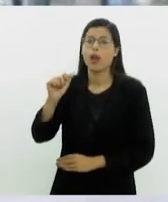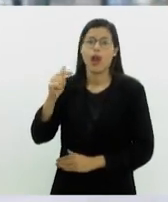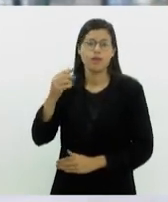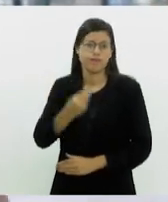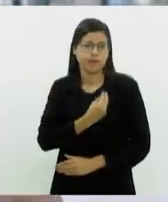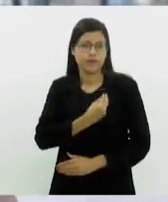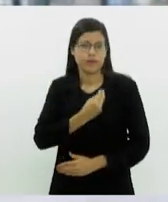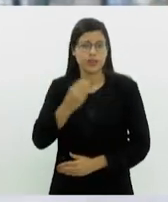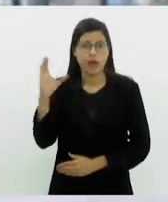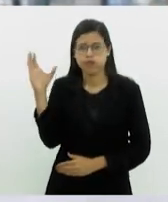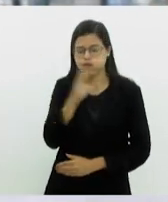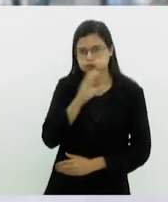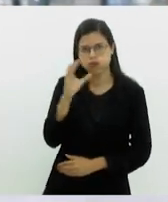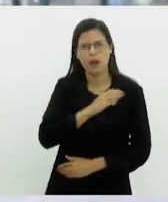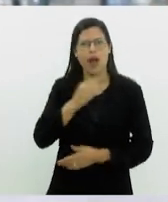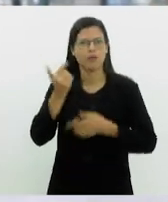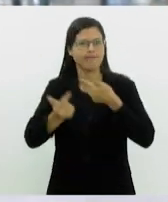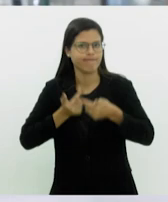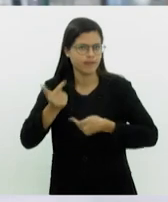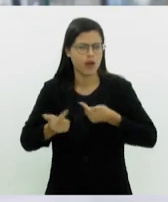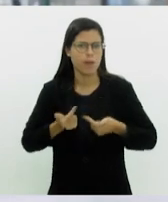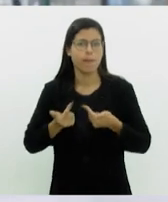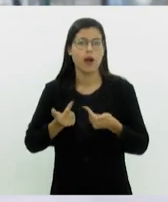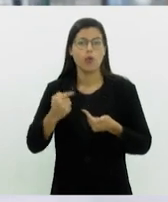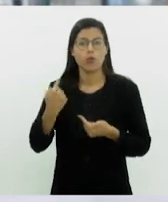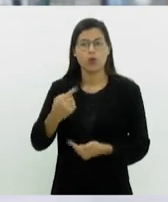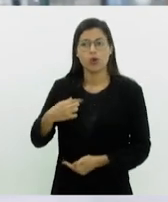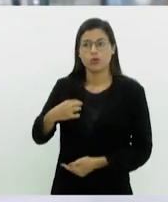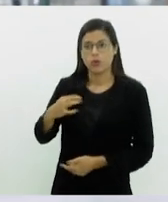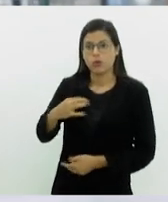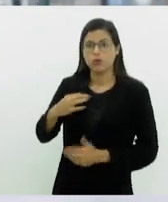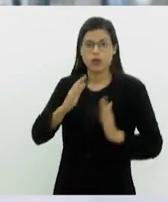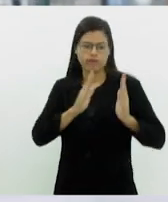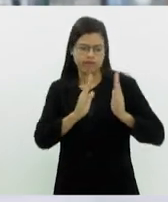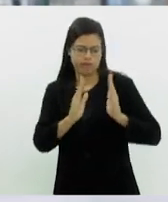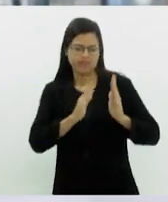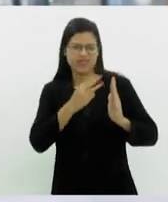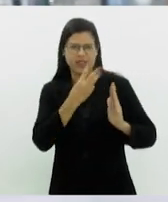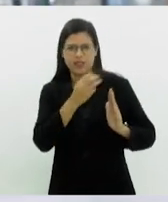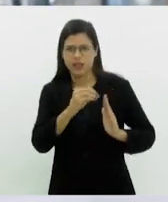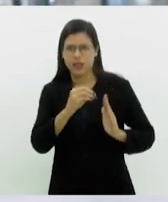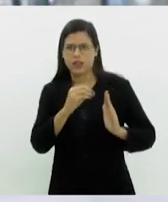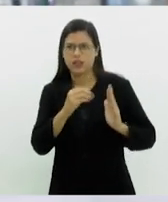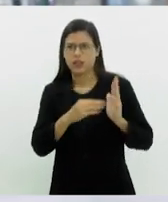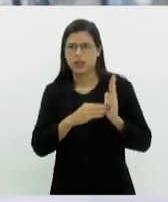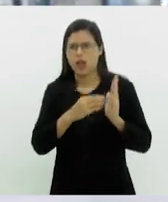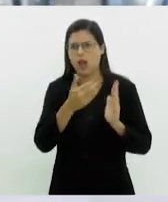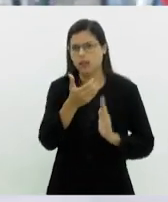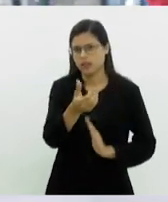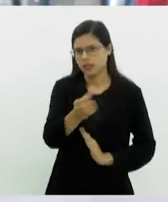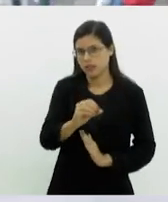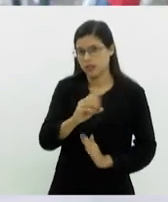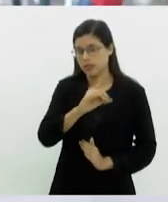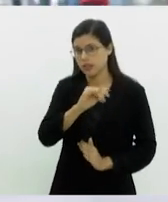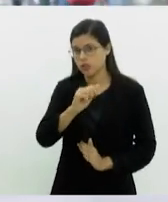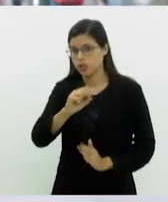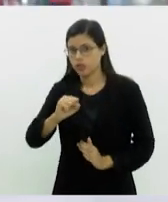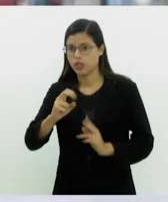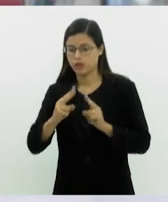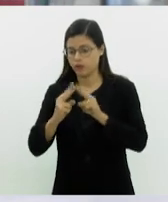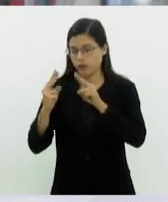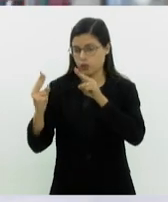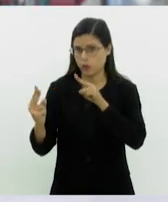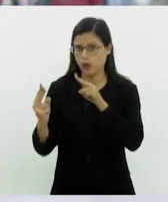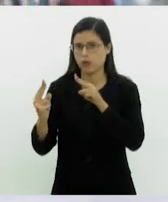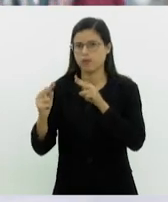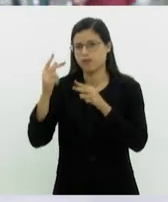A gente entende que as coisas são corridas. Então, o nosso voluntariado é de curto a médio prazo, de 30 a 45 a 60 dias e remoto, entendendo que